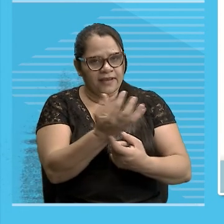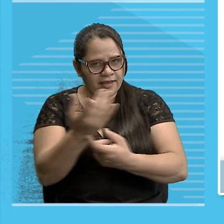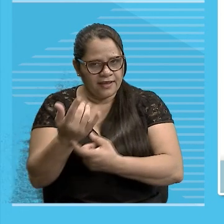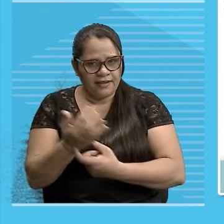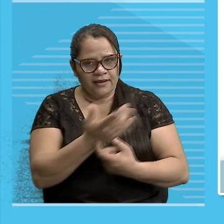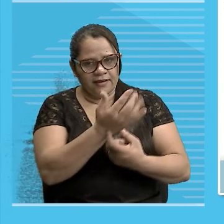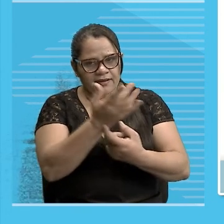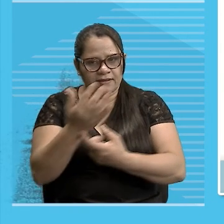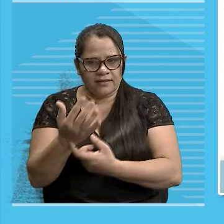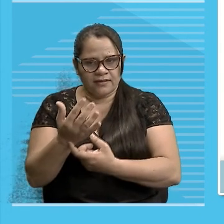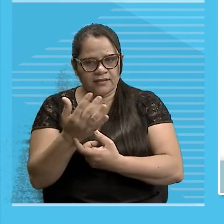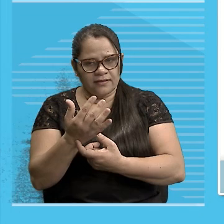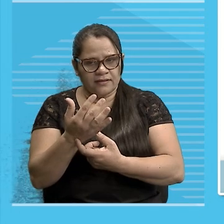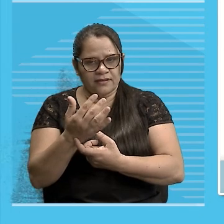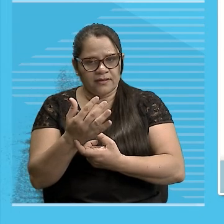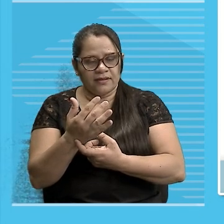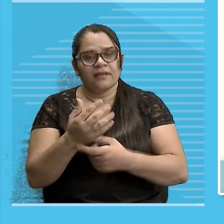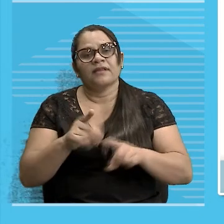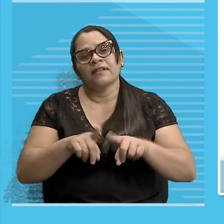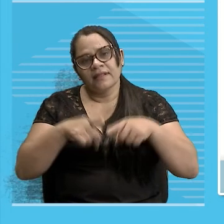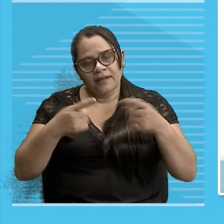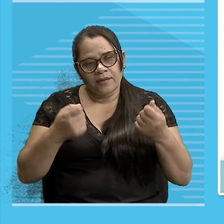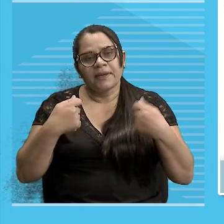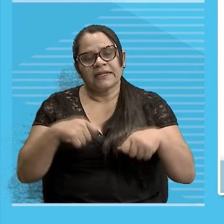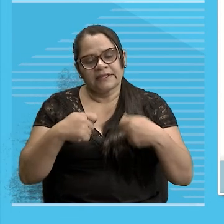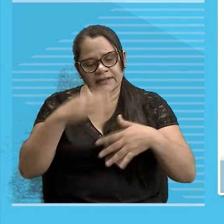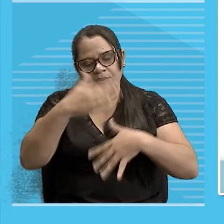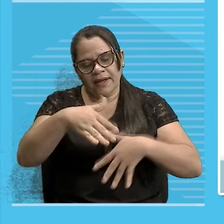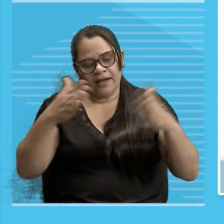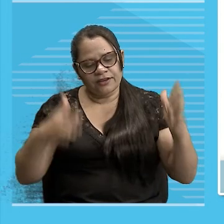Então não faz sentido É caixa de vela mesmo Tá?